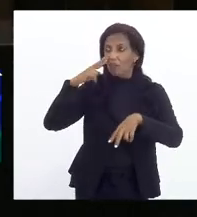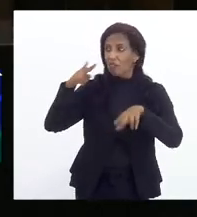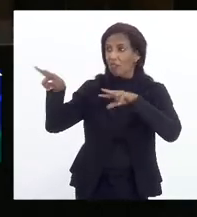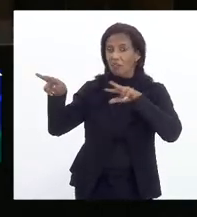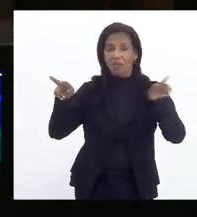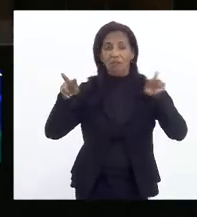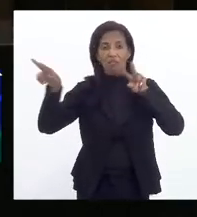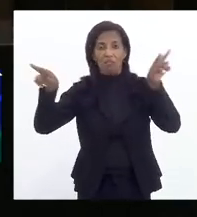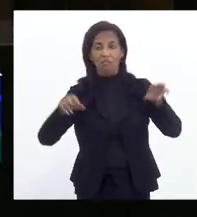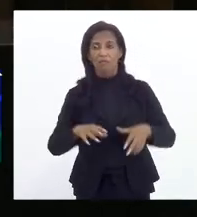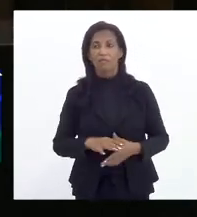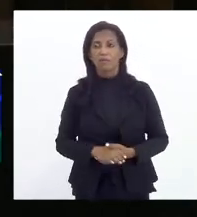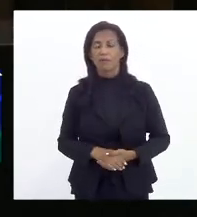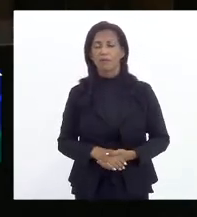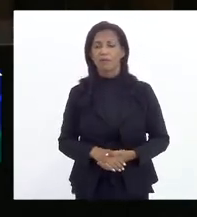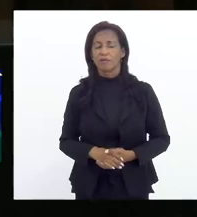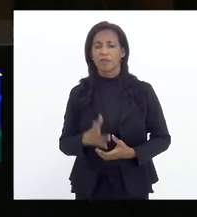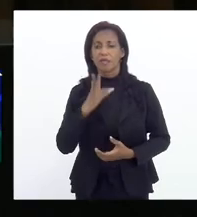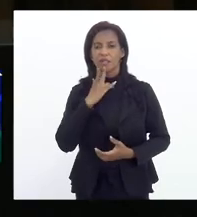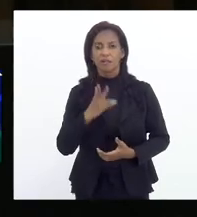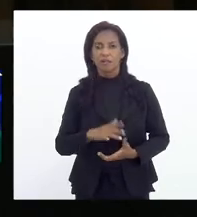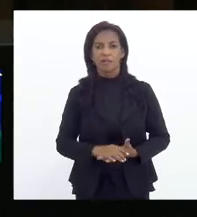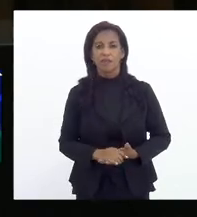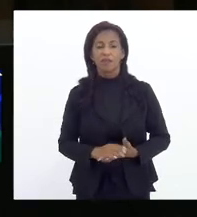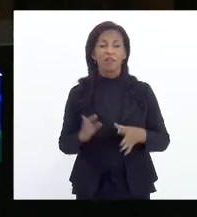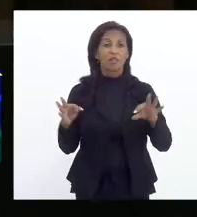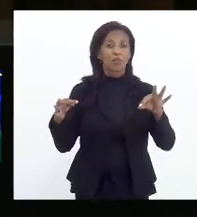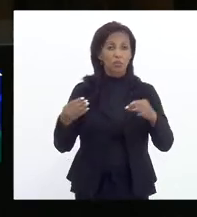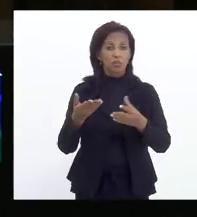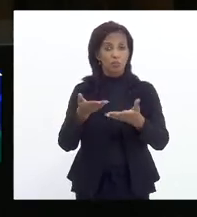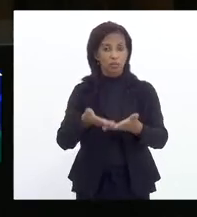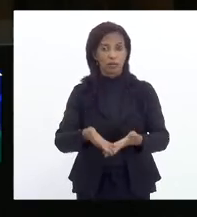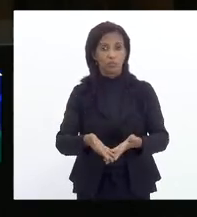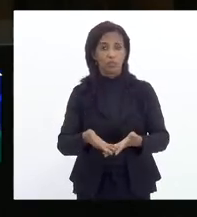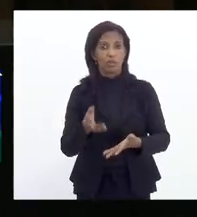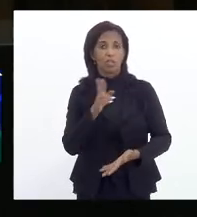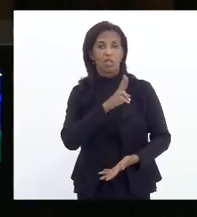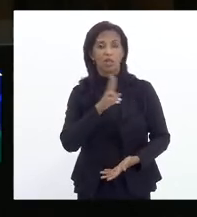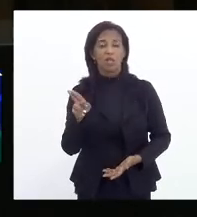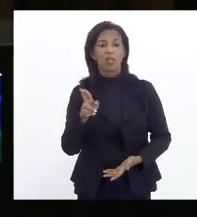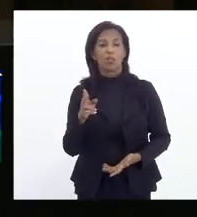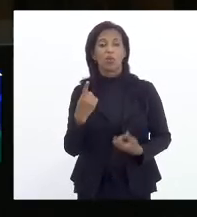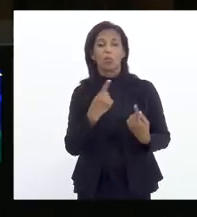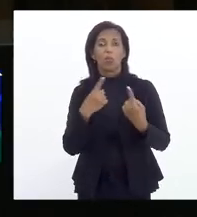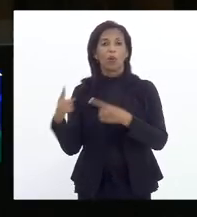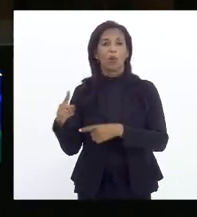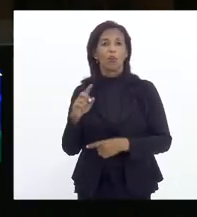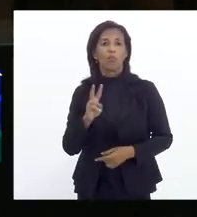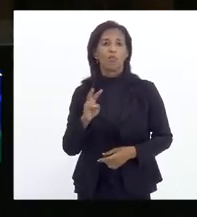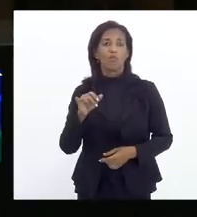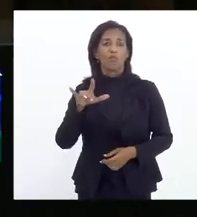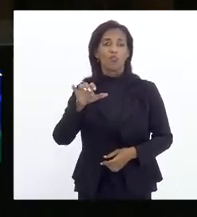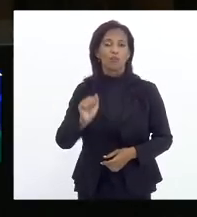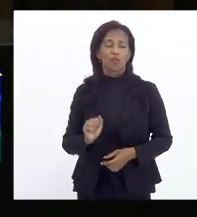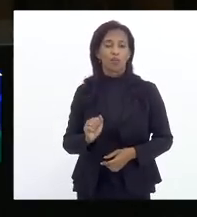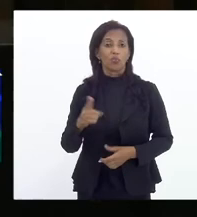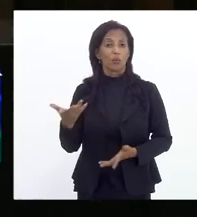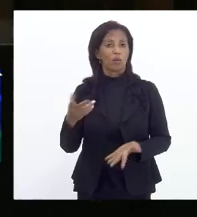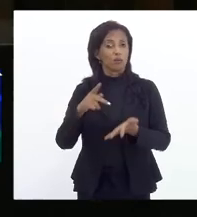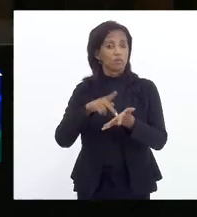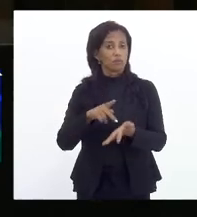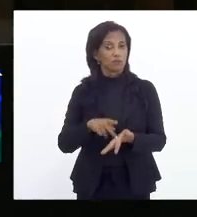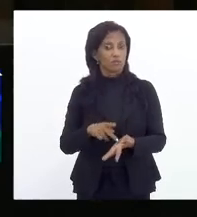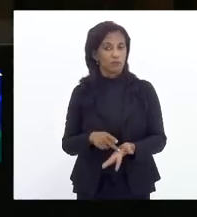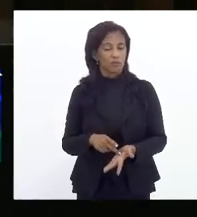mas ele diz tudo isso em nome do combate ao vírus quando em verdade